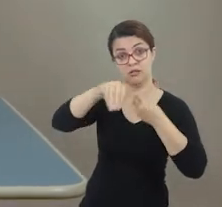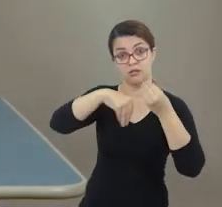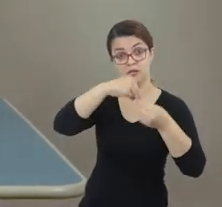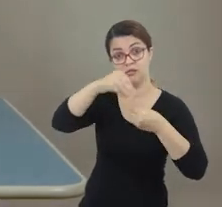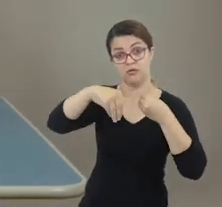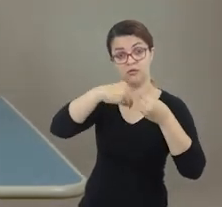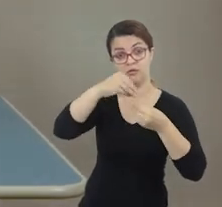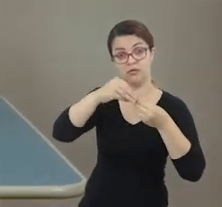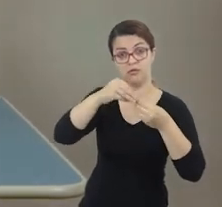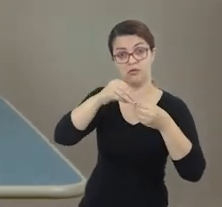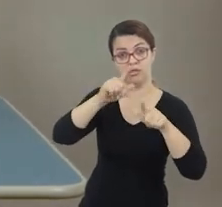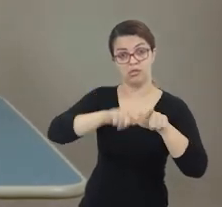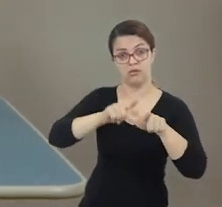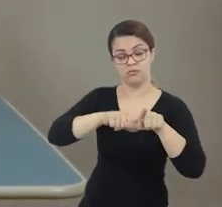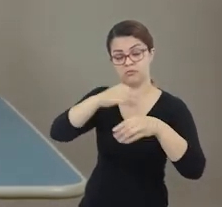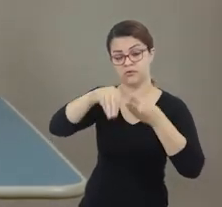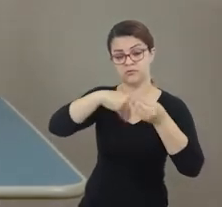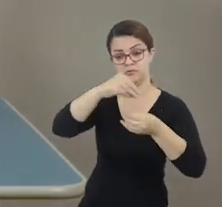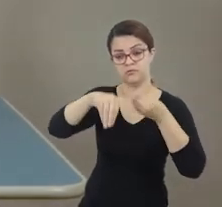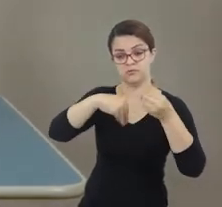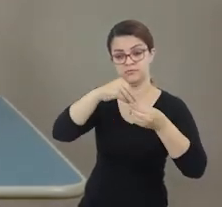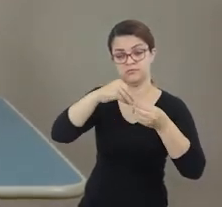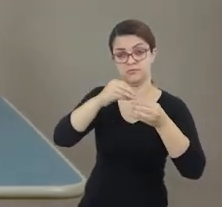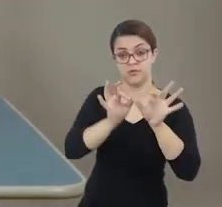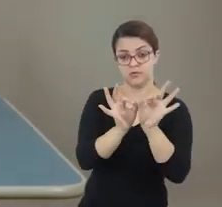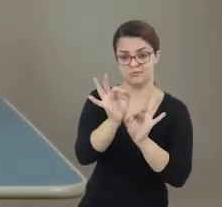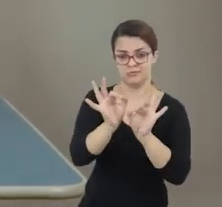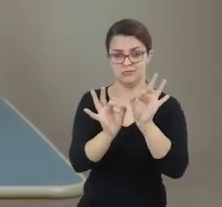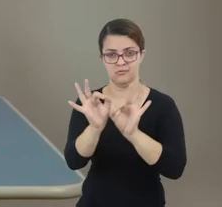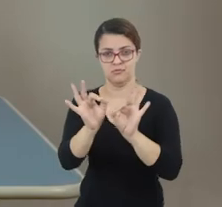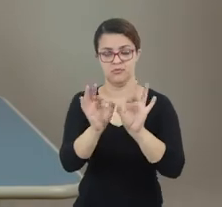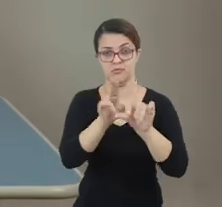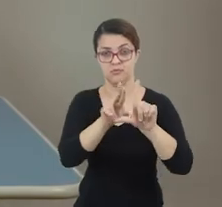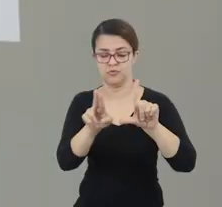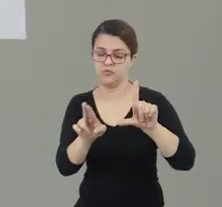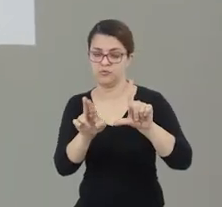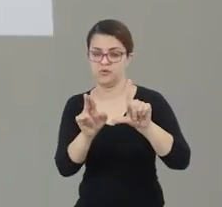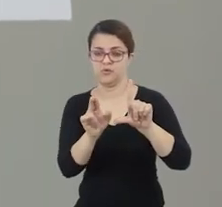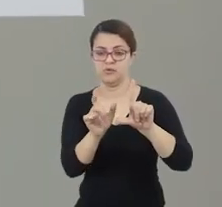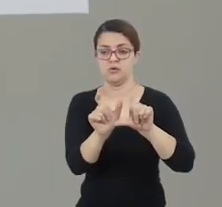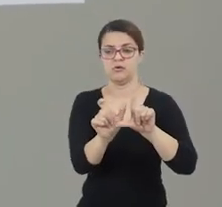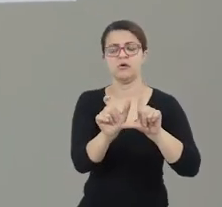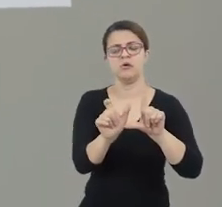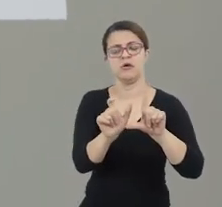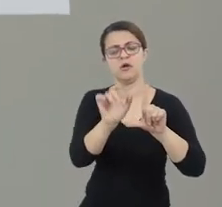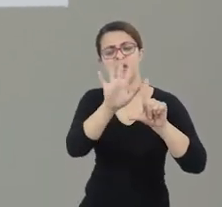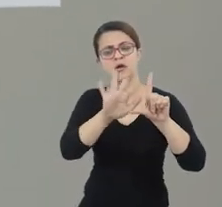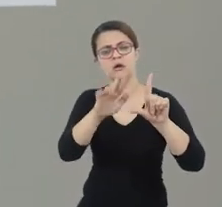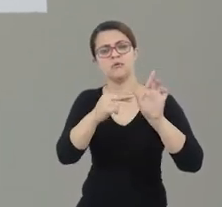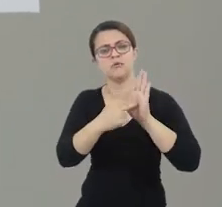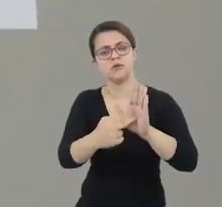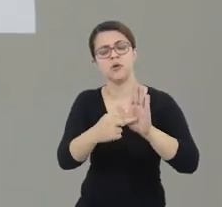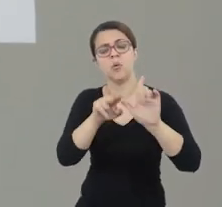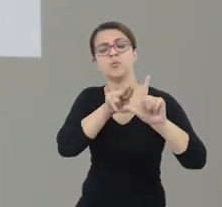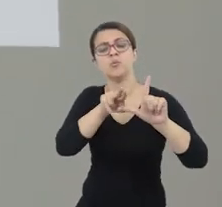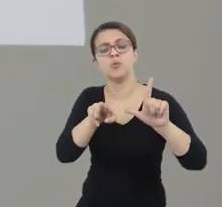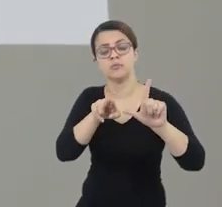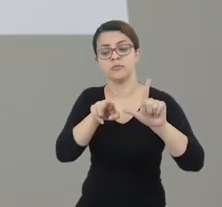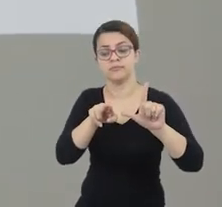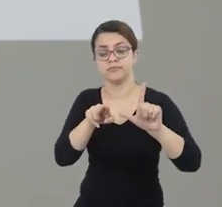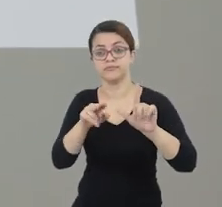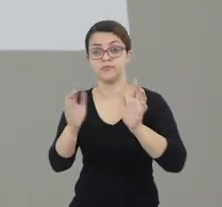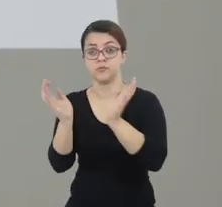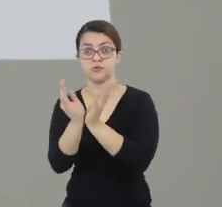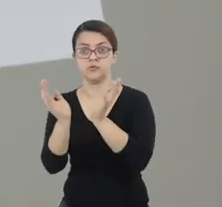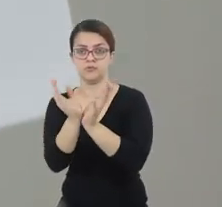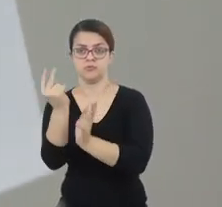E as letras, elas vão estar embaralhadas. Vocês precisam desembaralhar essas letras para saber sobre o que a